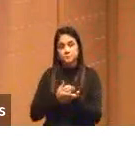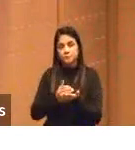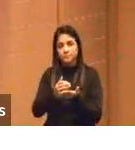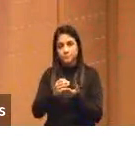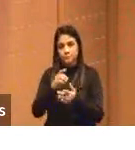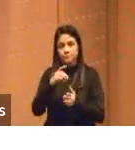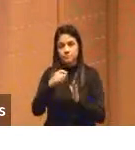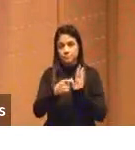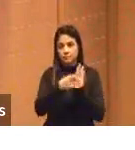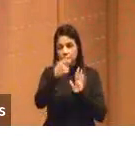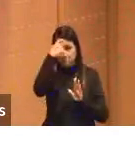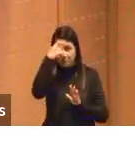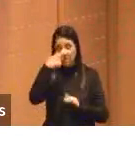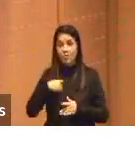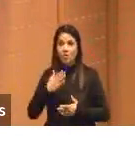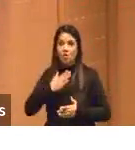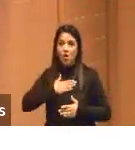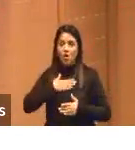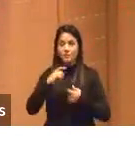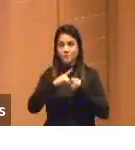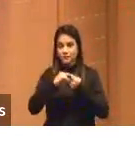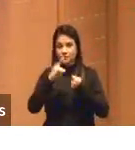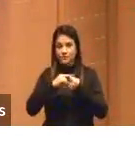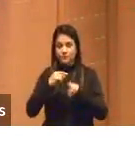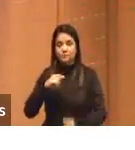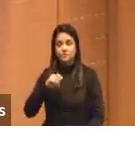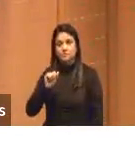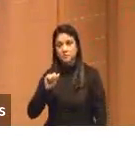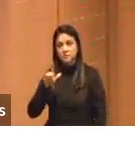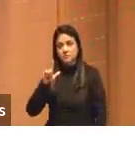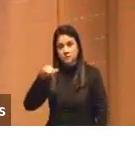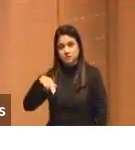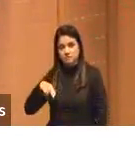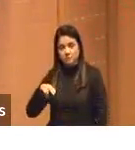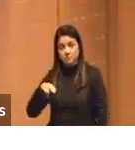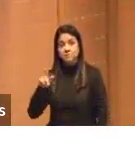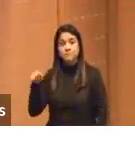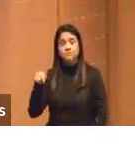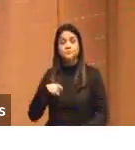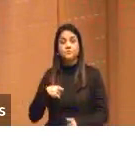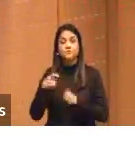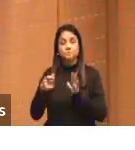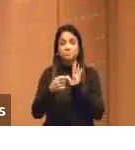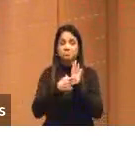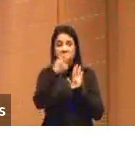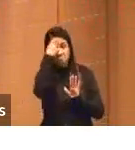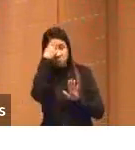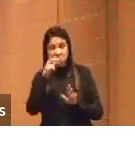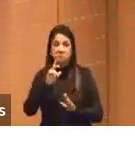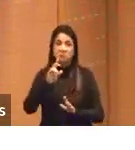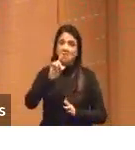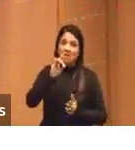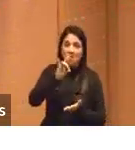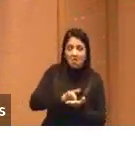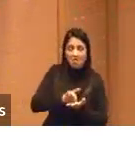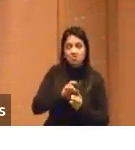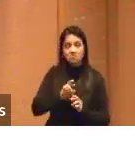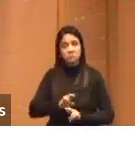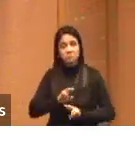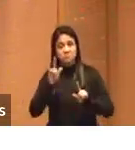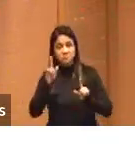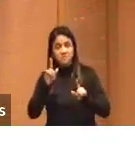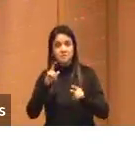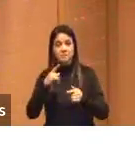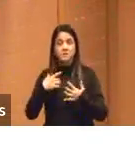IA. Eu particularmente gosto do artigo do Alan Turing sobre a inteligência artificial, se é ou não é, as máquinas e a